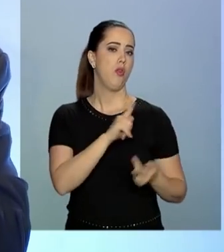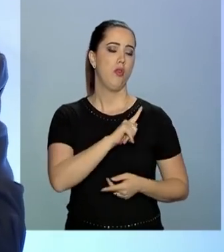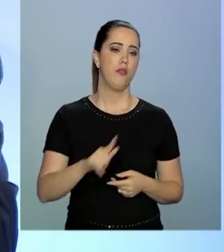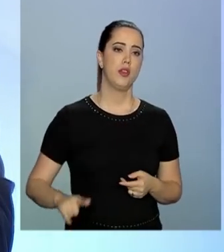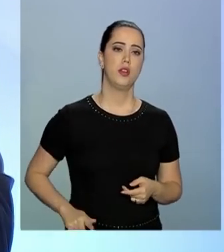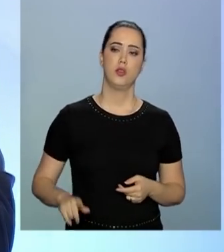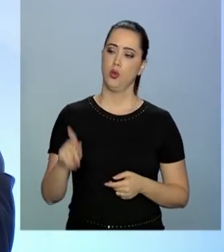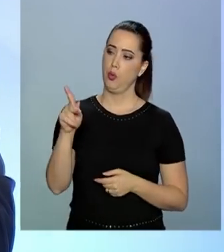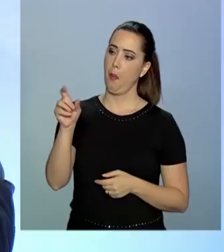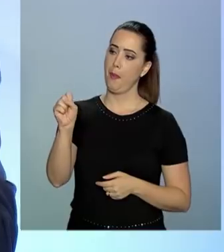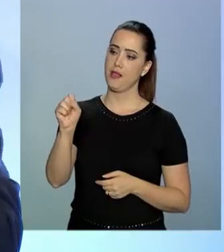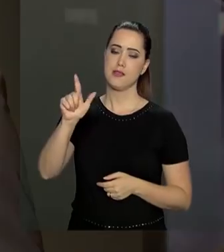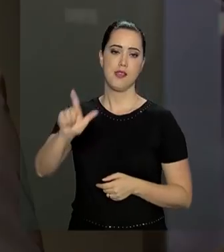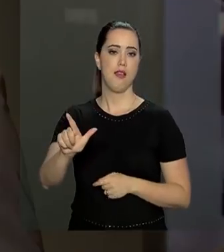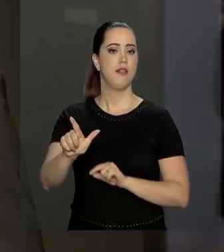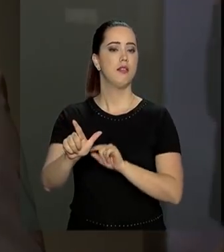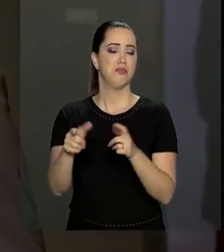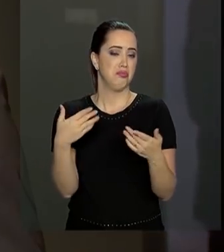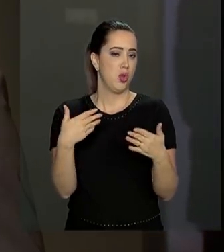nós vamos centralizar os recursos.